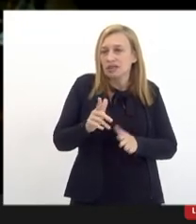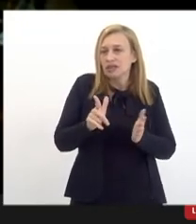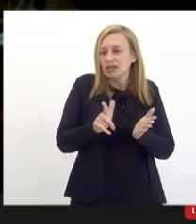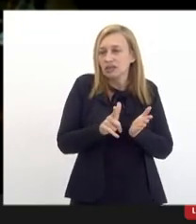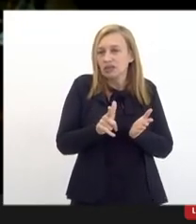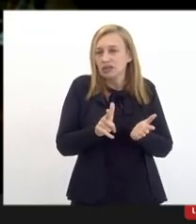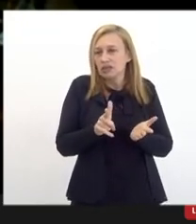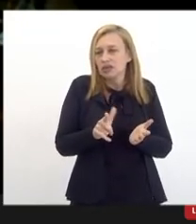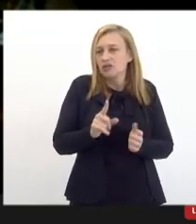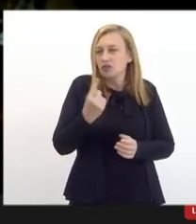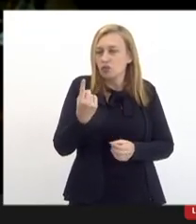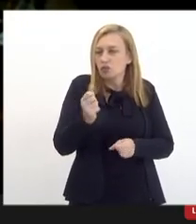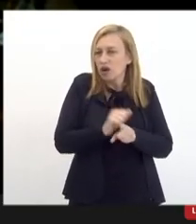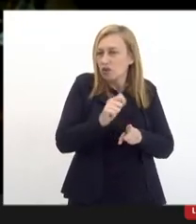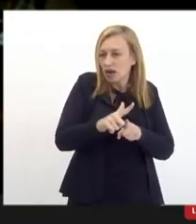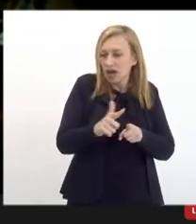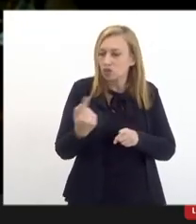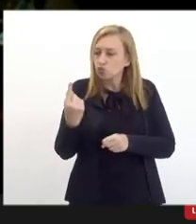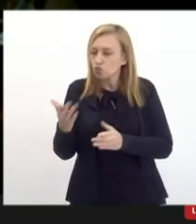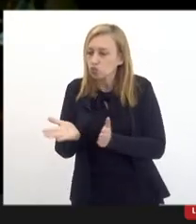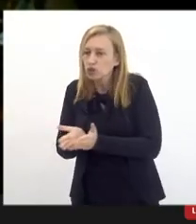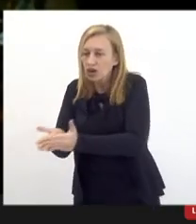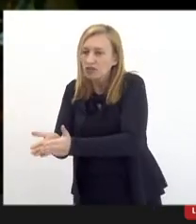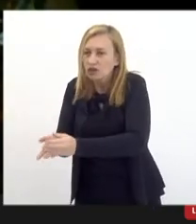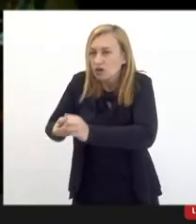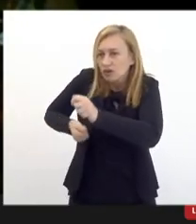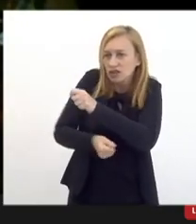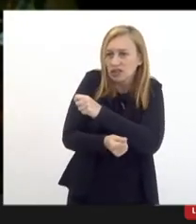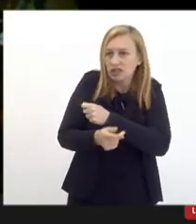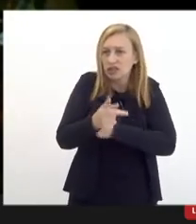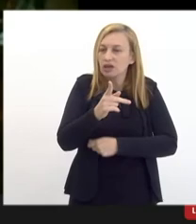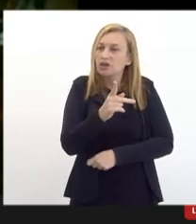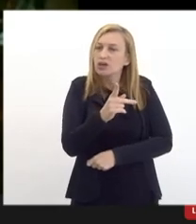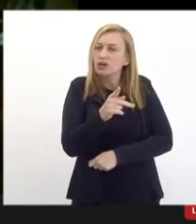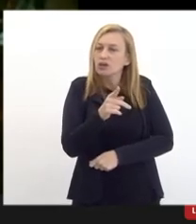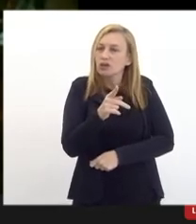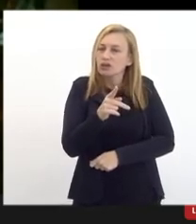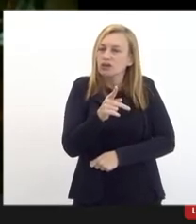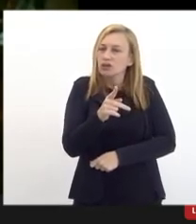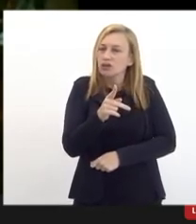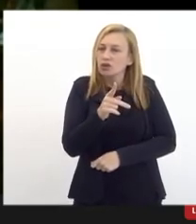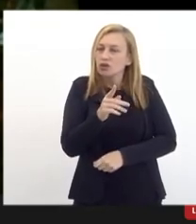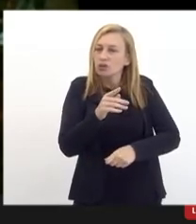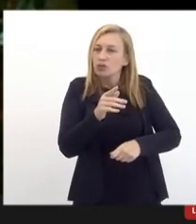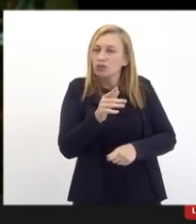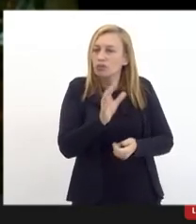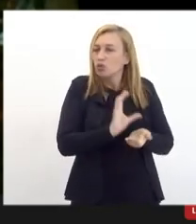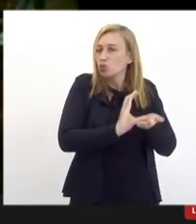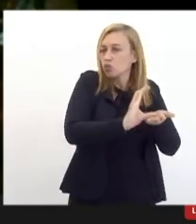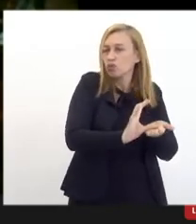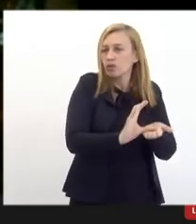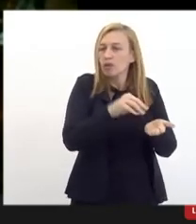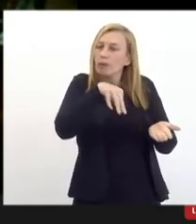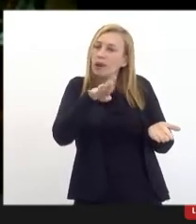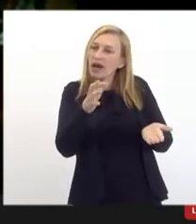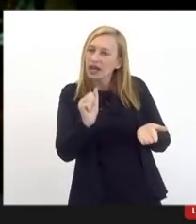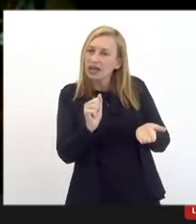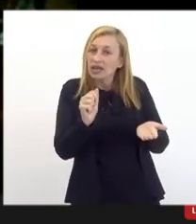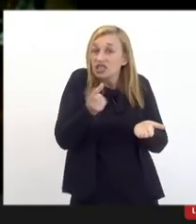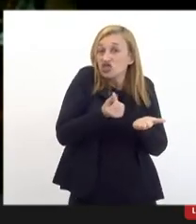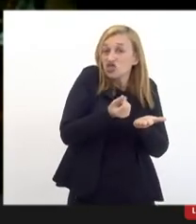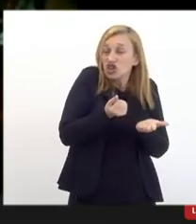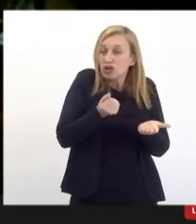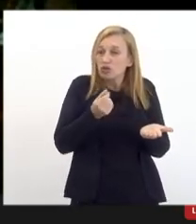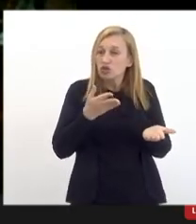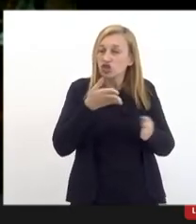alocada a um navio que esteja financiado pelo fundo de Maria Mercante esse dinheiro abate lá